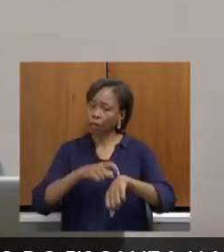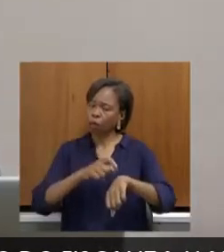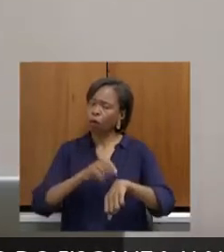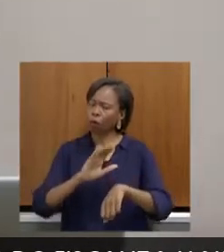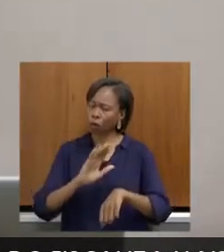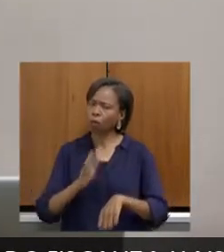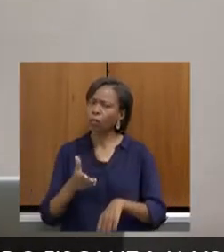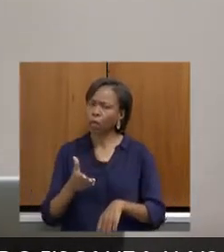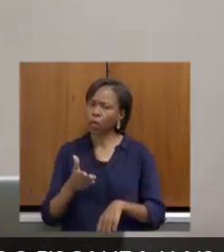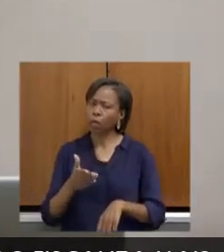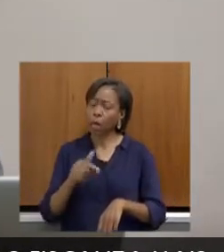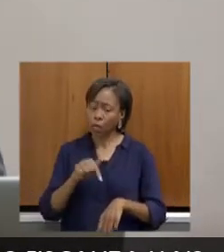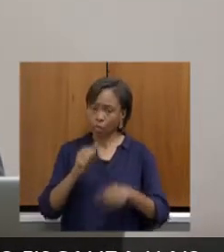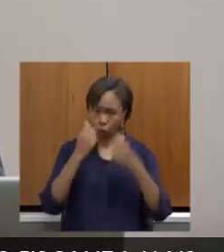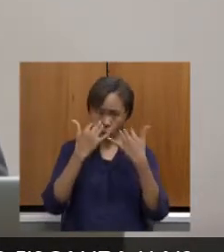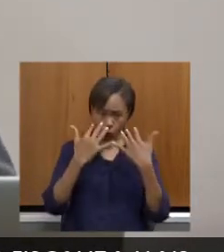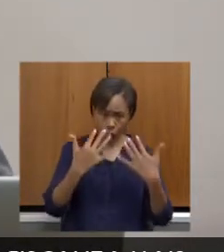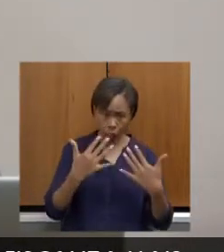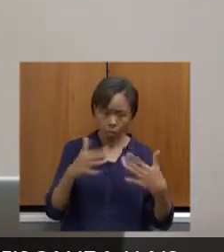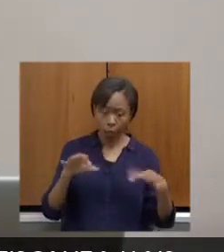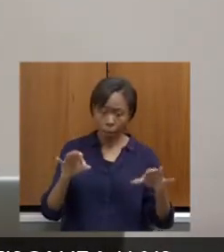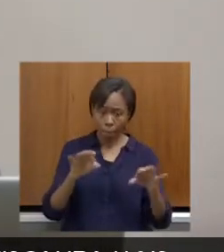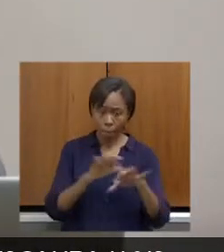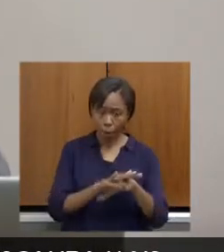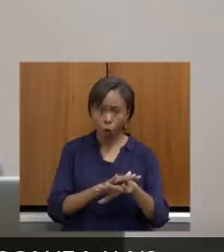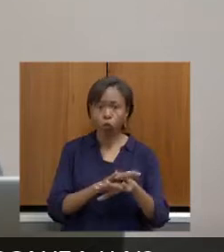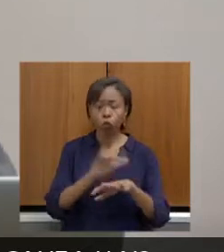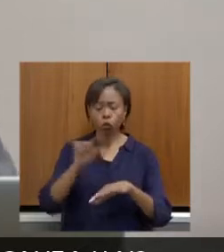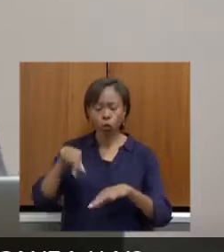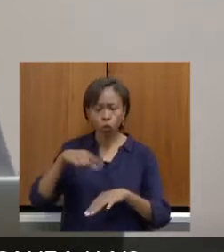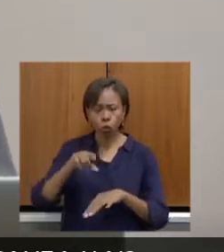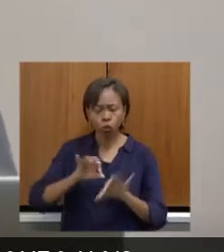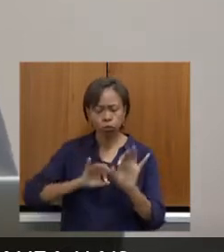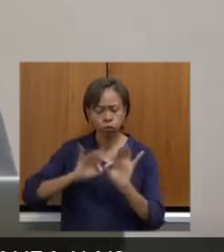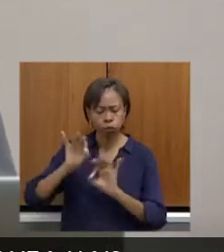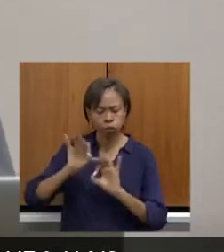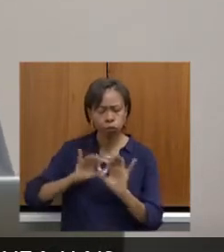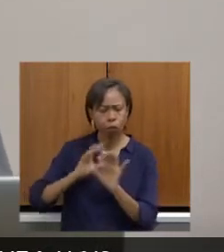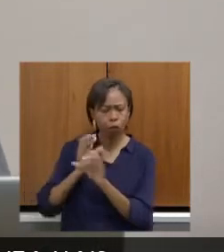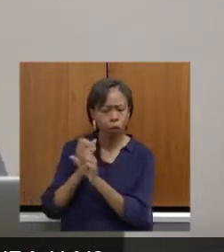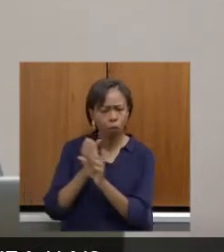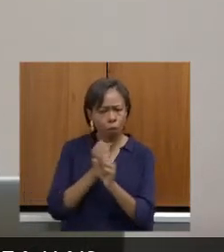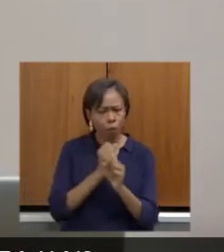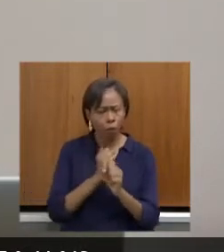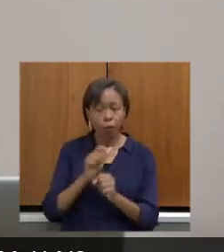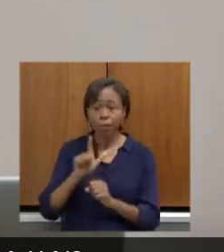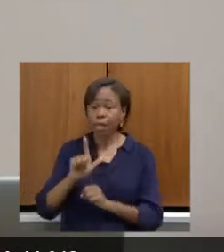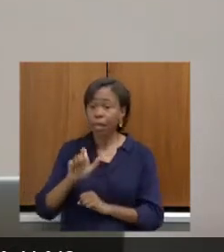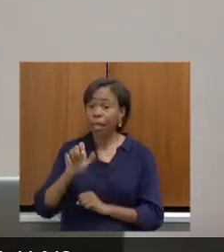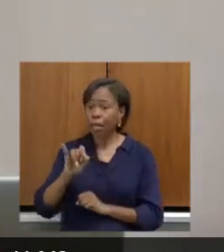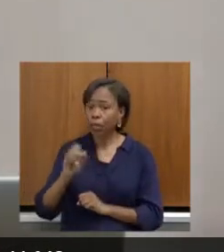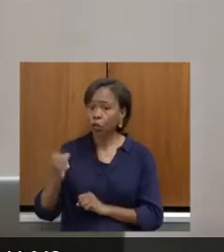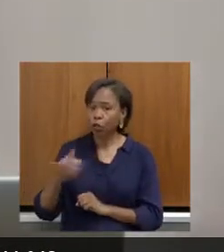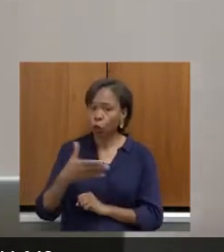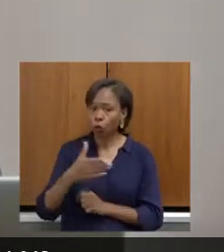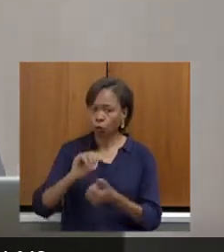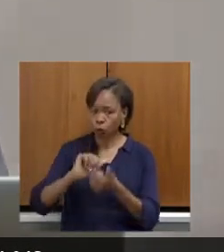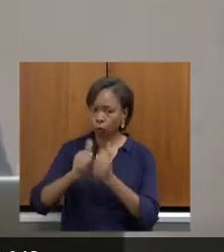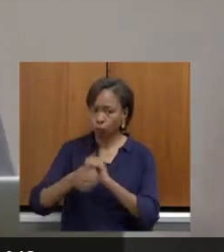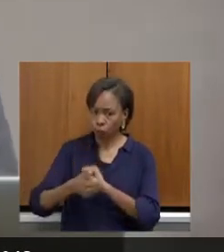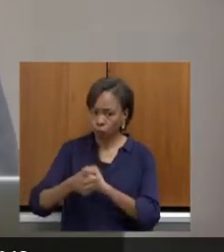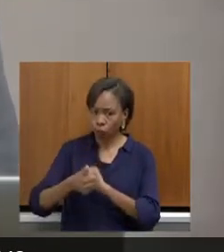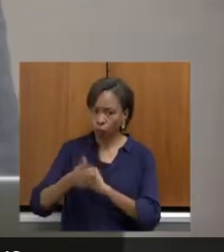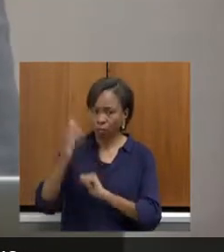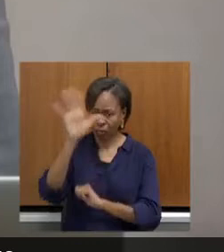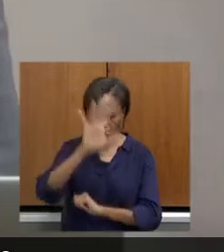depois dessa audiência, esses números serem consolidados com a nova lei do esporte a nível nacional, nós darmos um novo